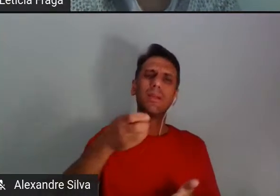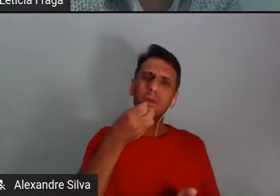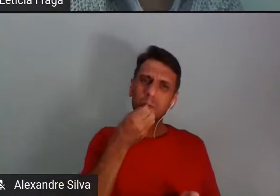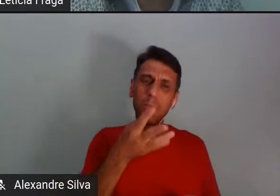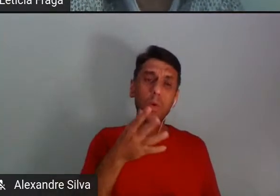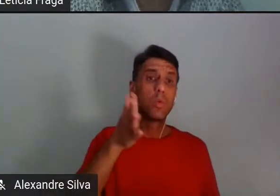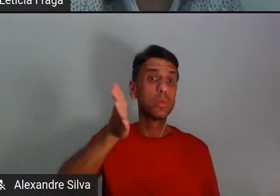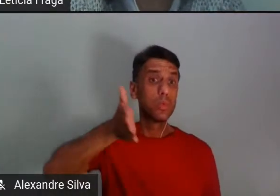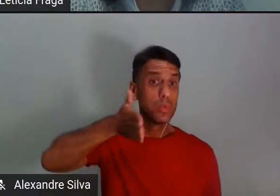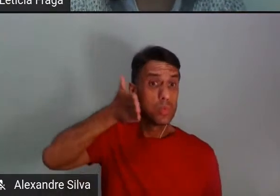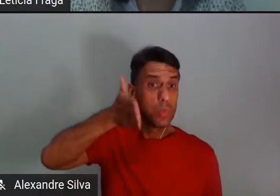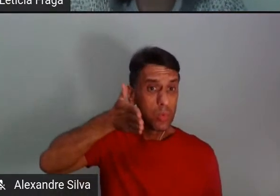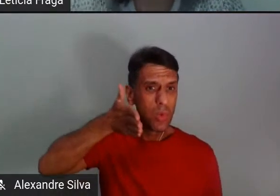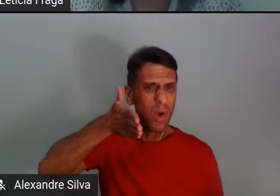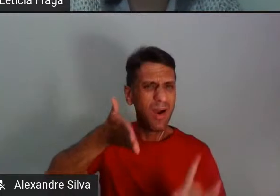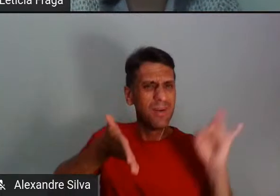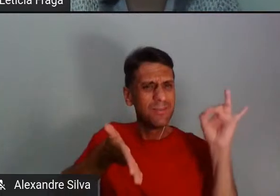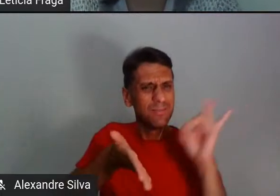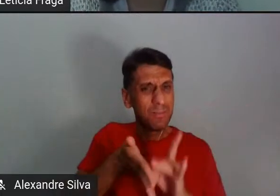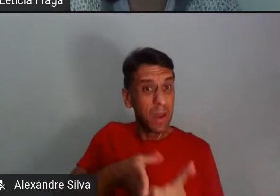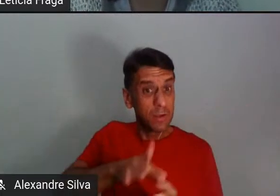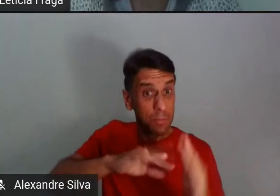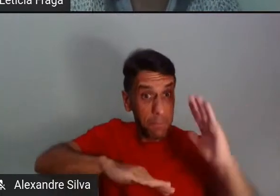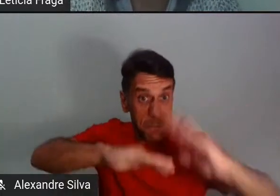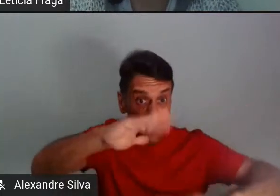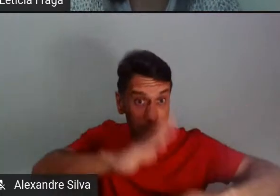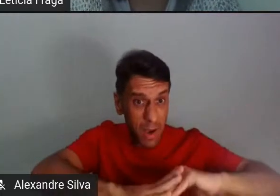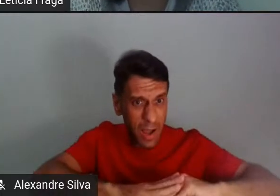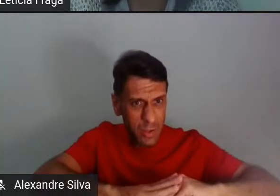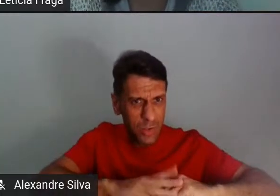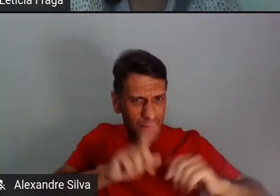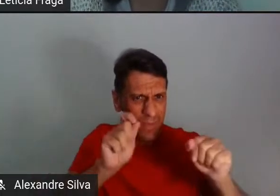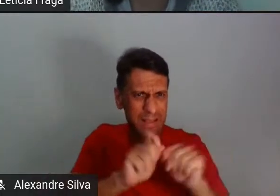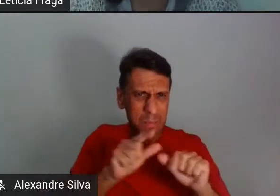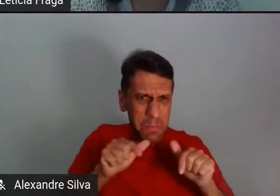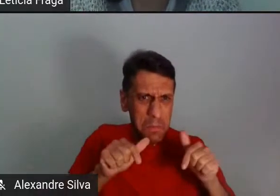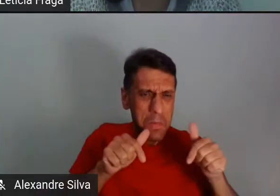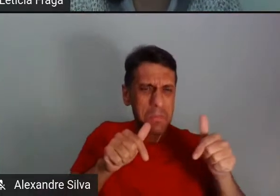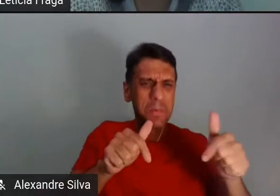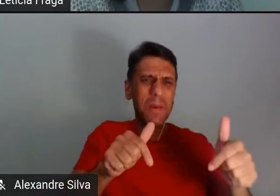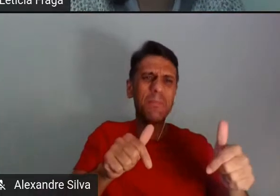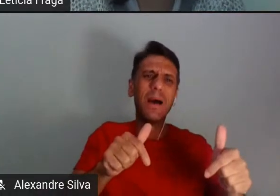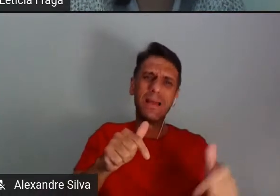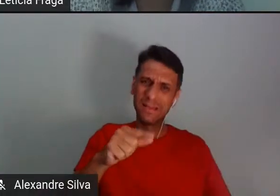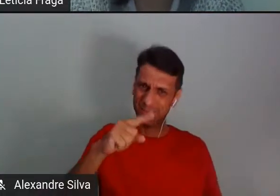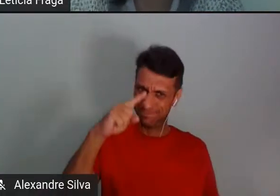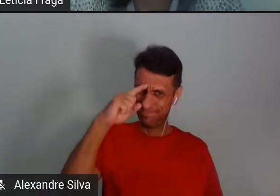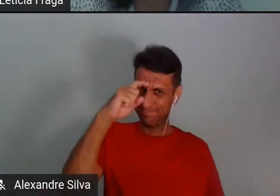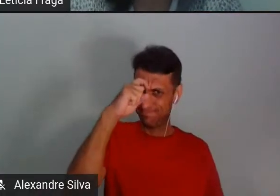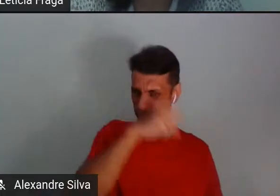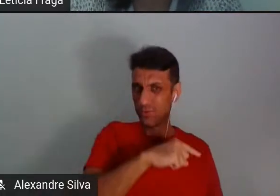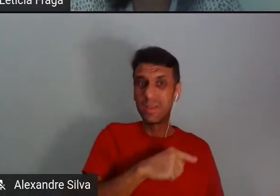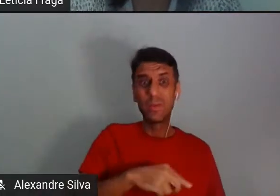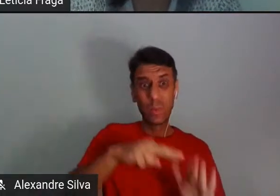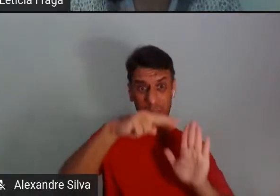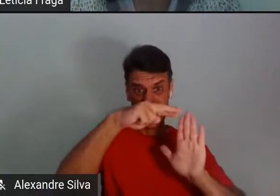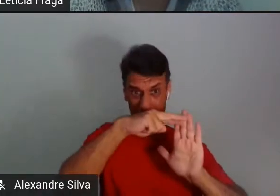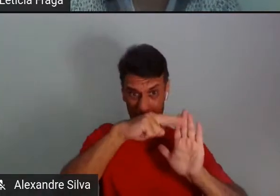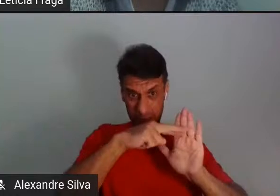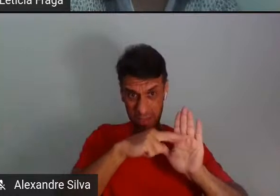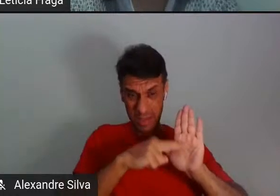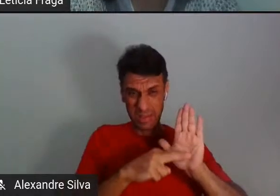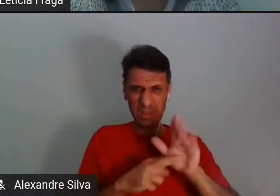prática, né? A gente romper com esses critérios da colonização, como é difícil,